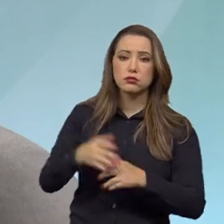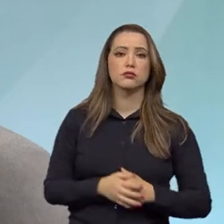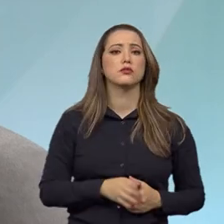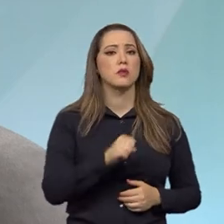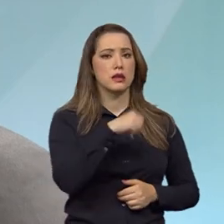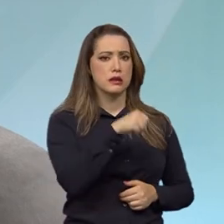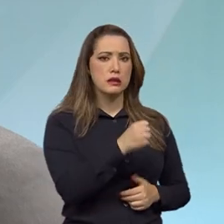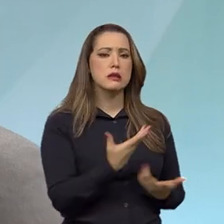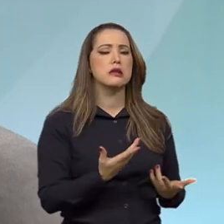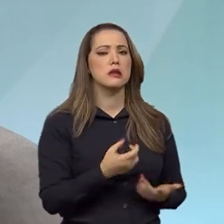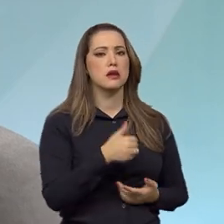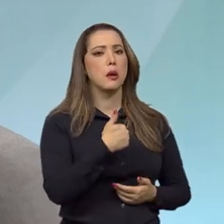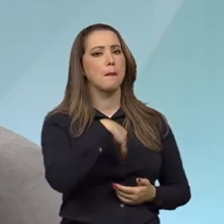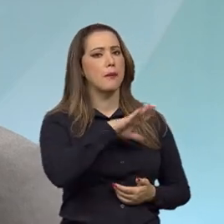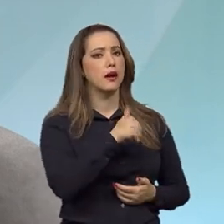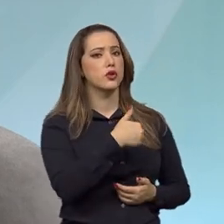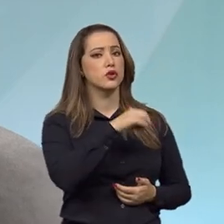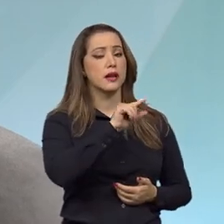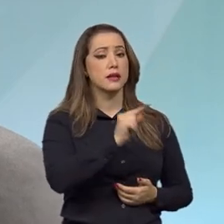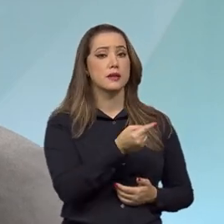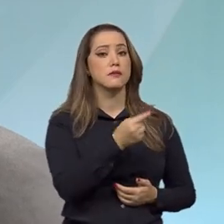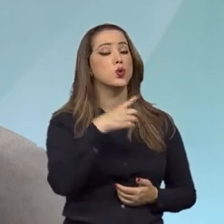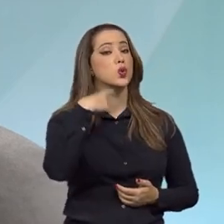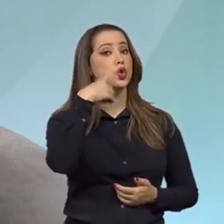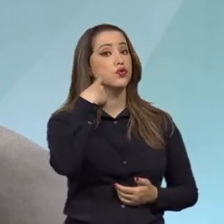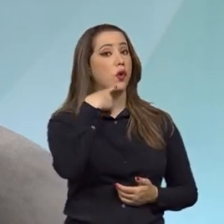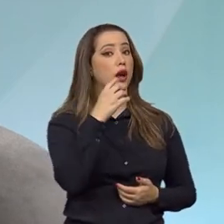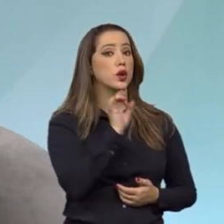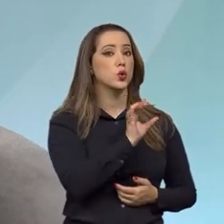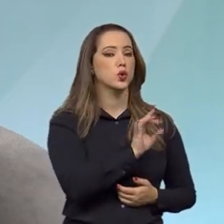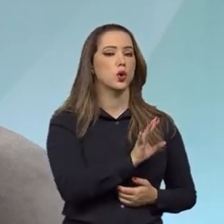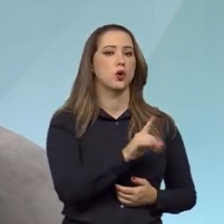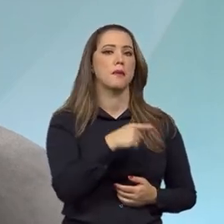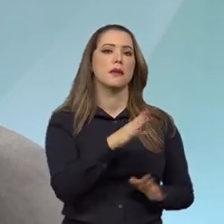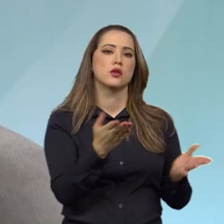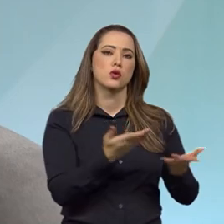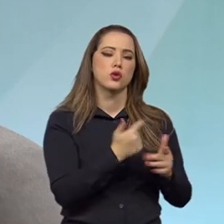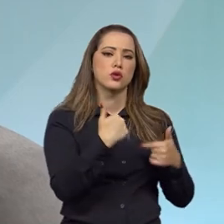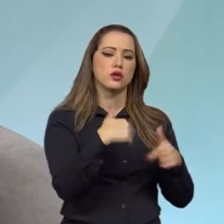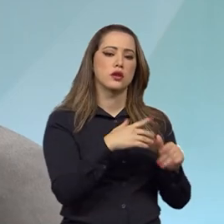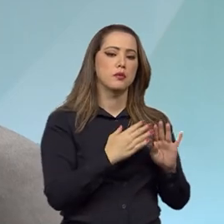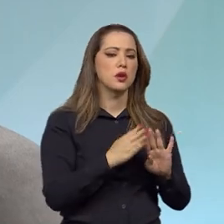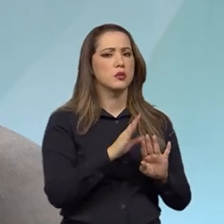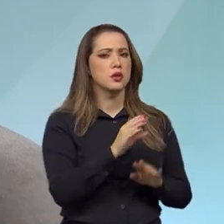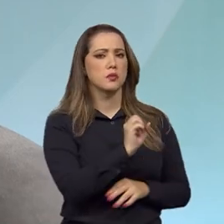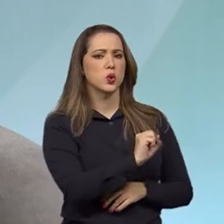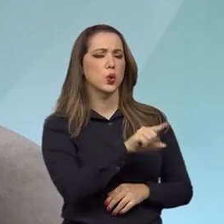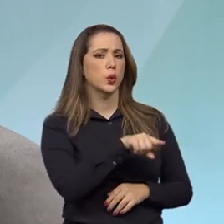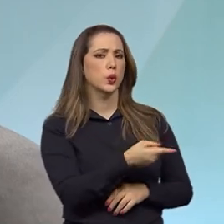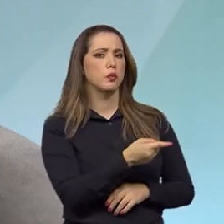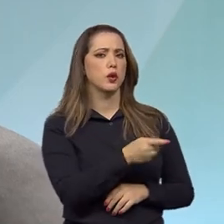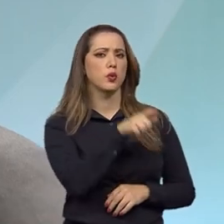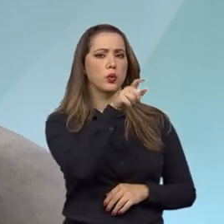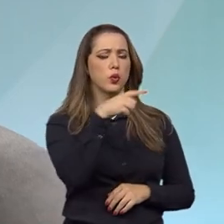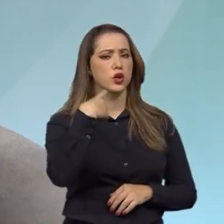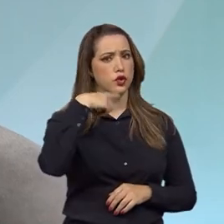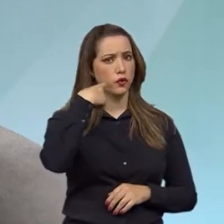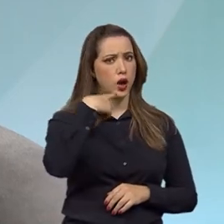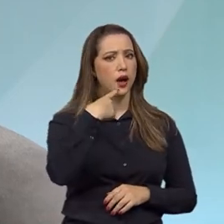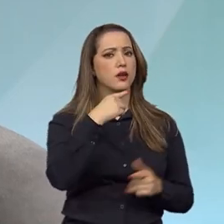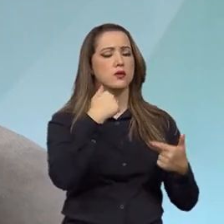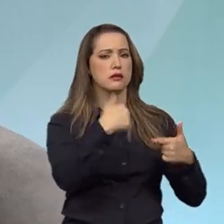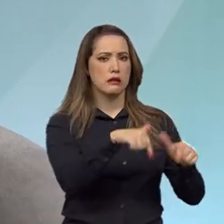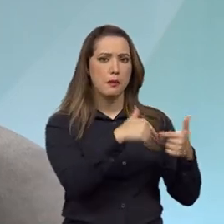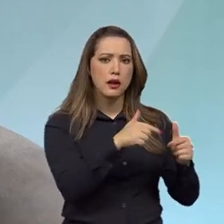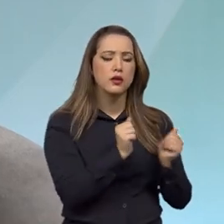mais de 10 mil advogados públicos, só de advogados públicos, mas nativa, hoje nós estamos próximos aí de 8 mil colegas nativa,